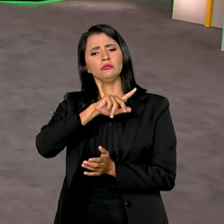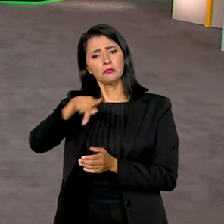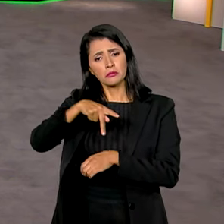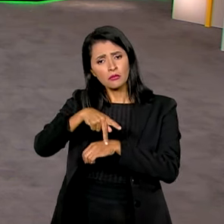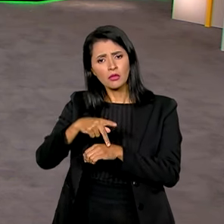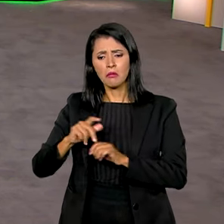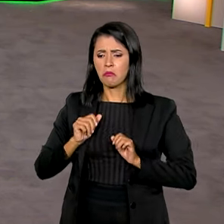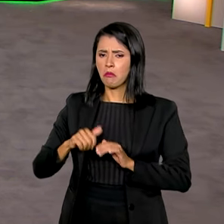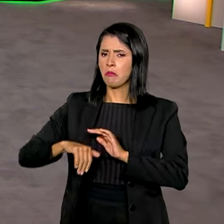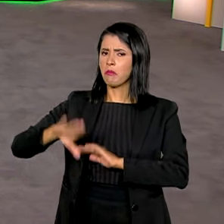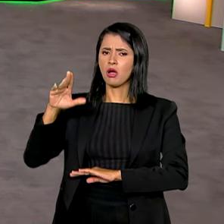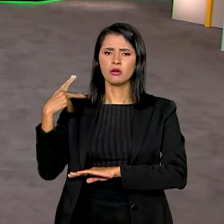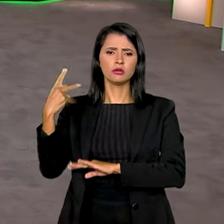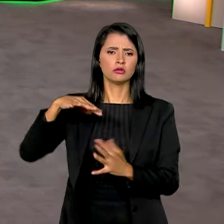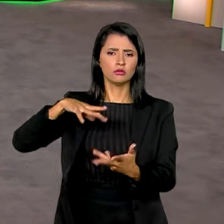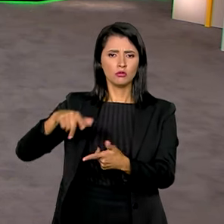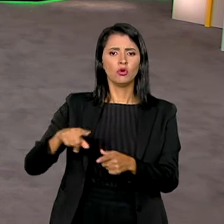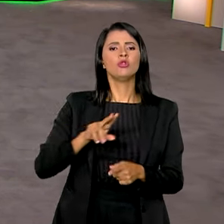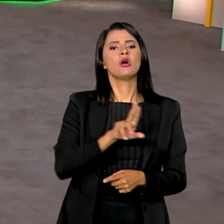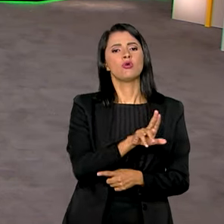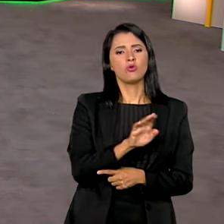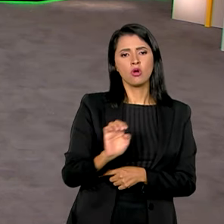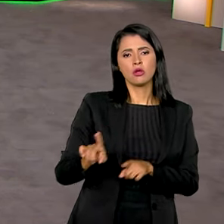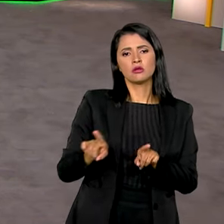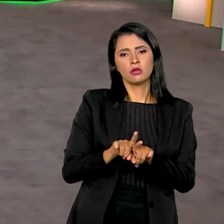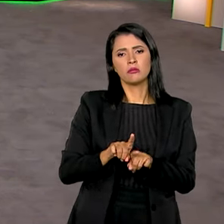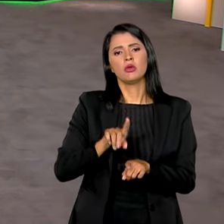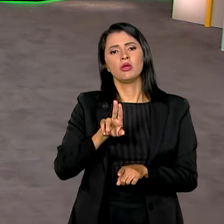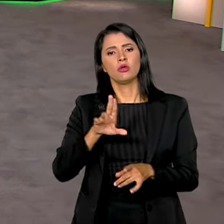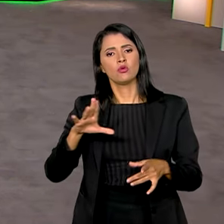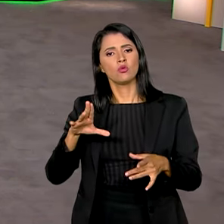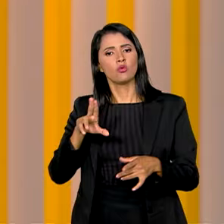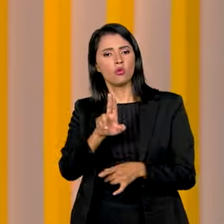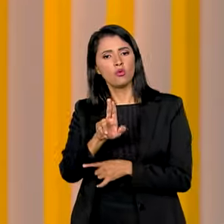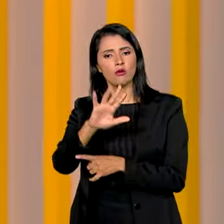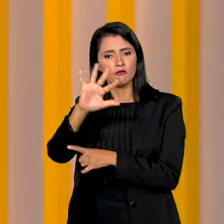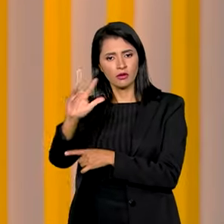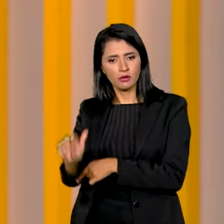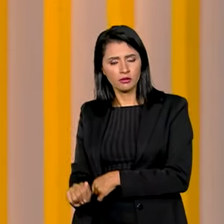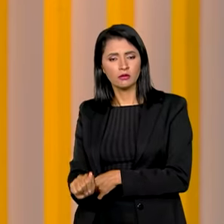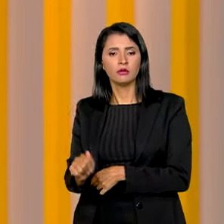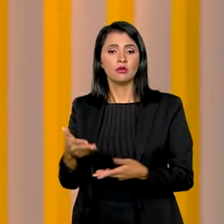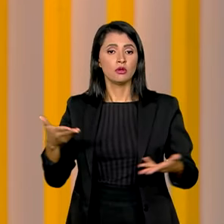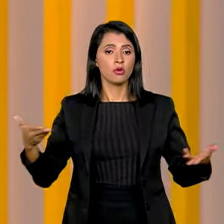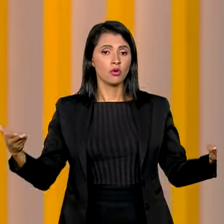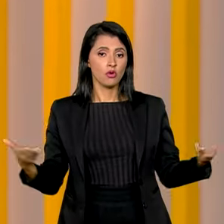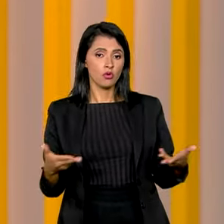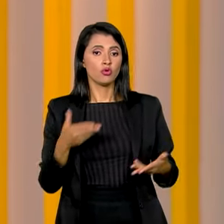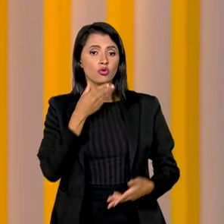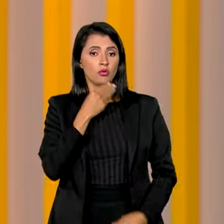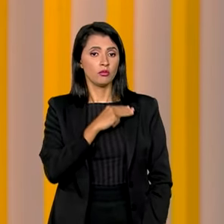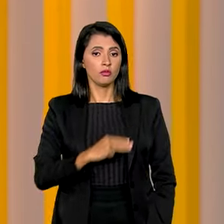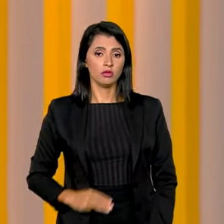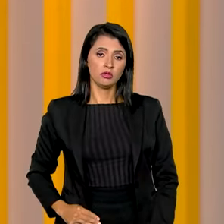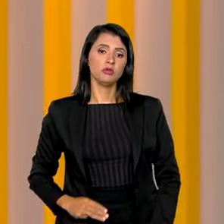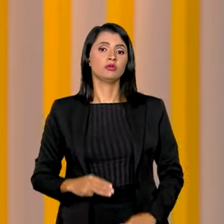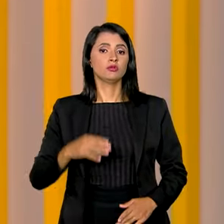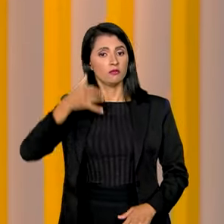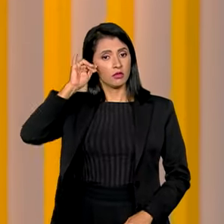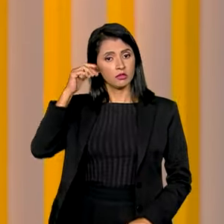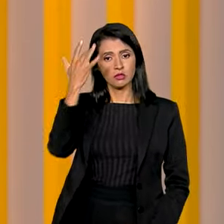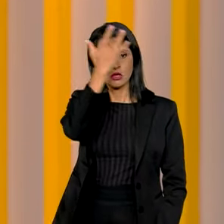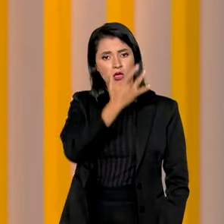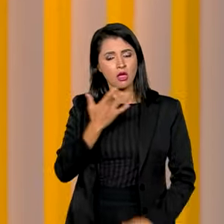economias do mundo, além da União Europeia e da União Africana. E hoje o ministro da Fazenda, Fernando Haddad,